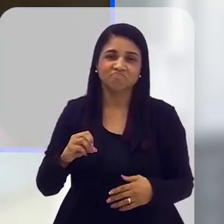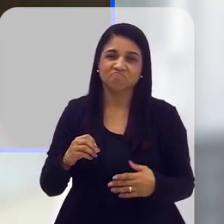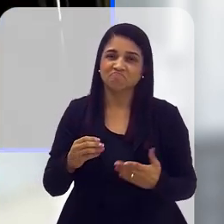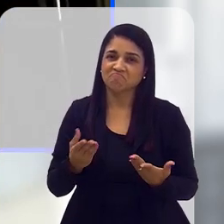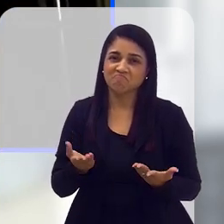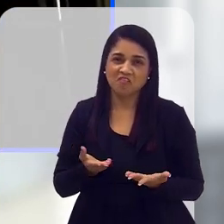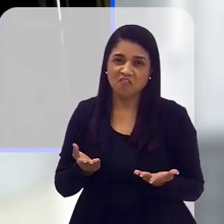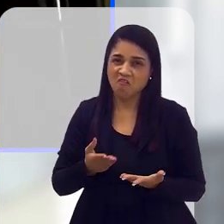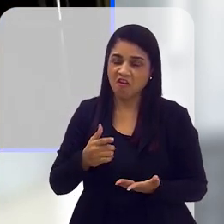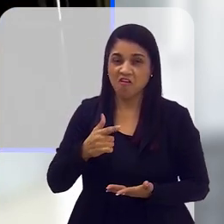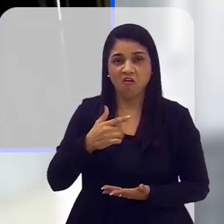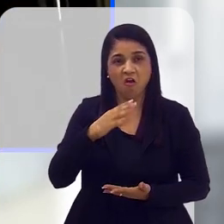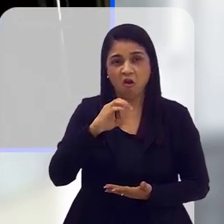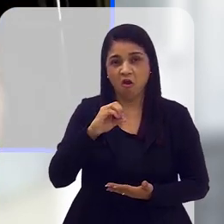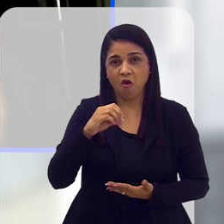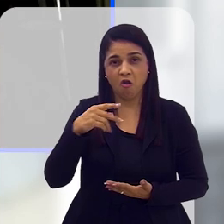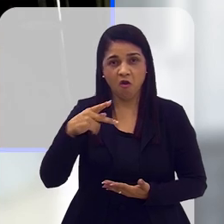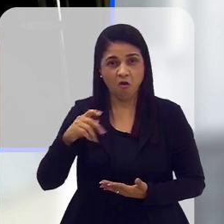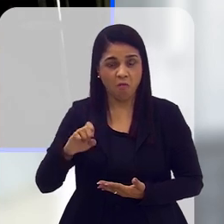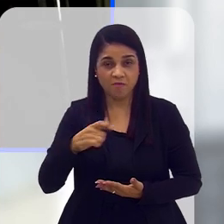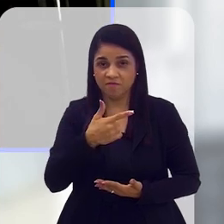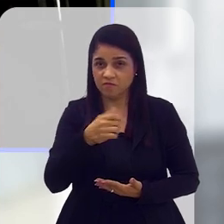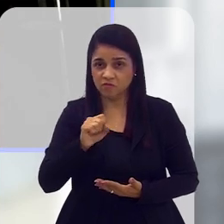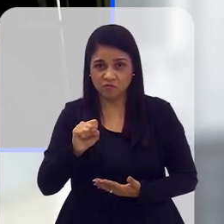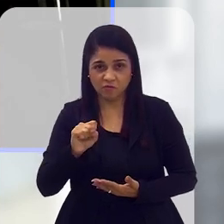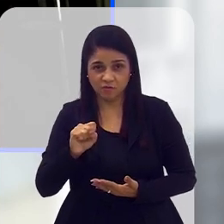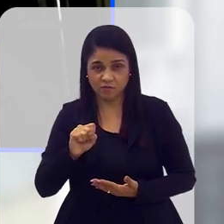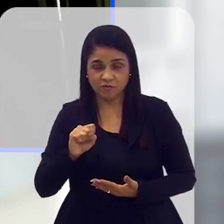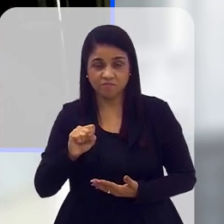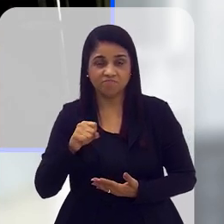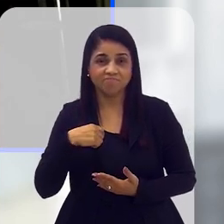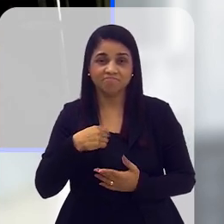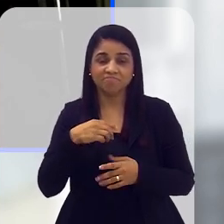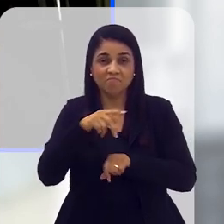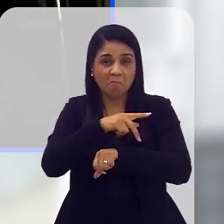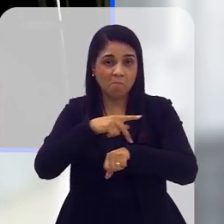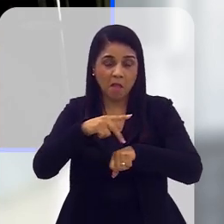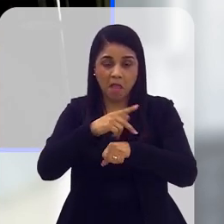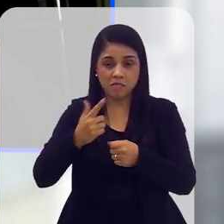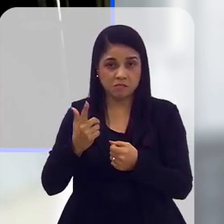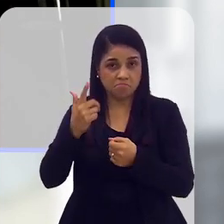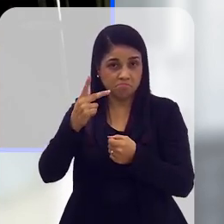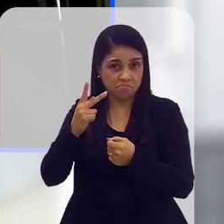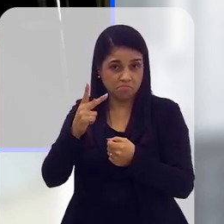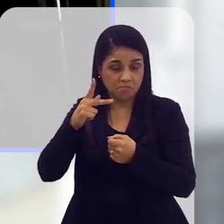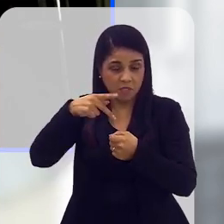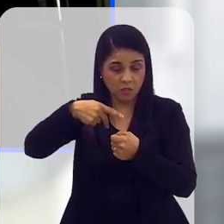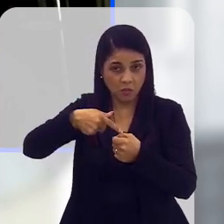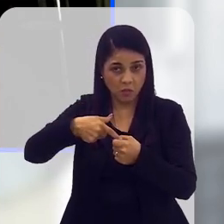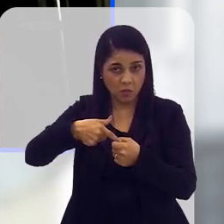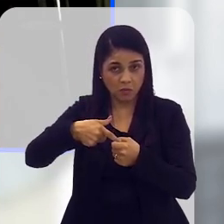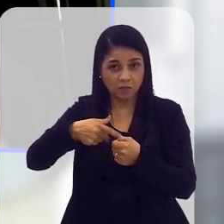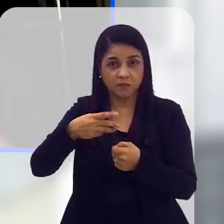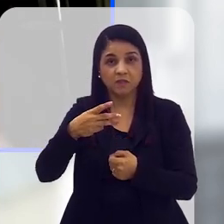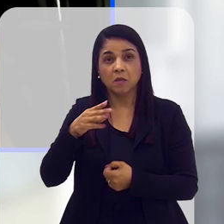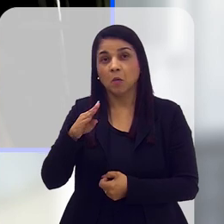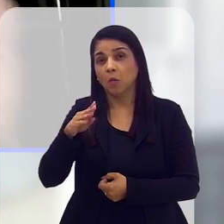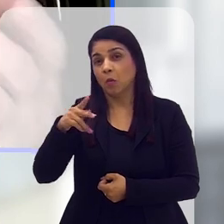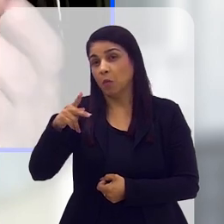em relação à COP28. Veja, a COP28 é feita num país que é uma das capitais do petróleo no mundo,